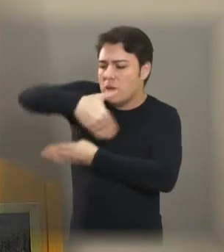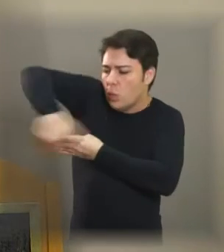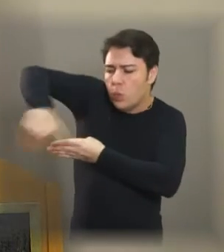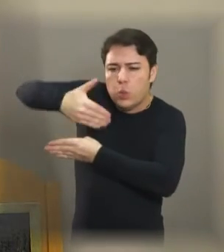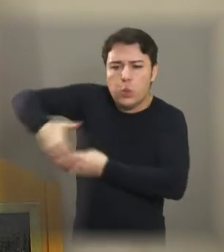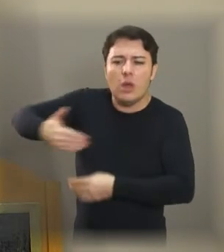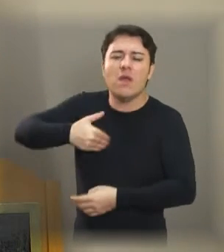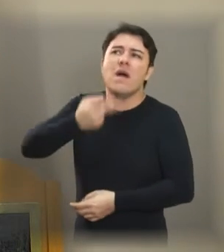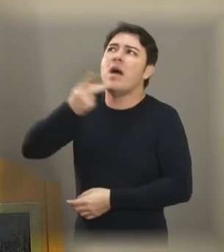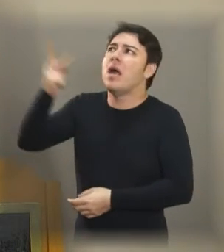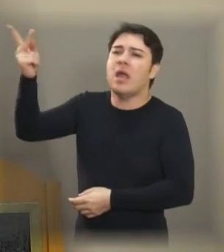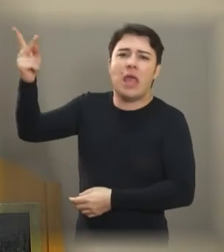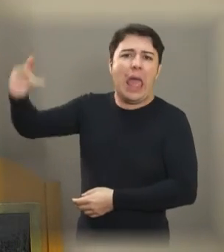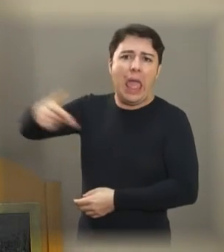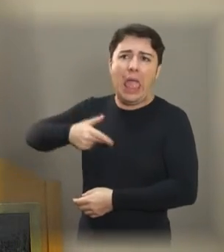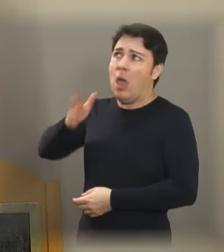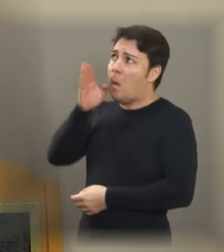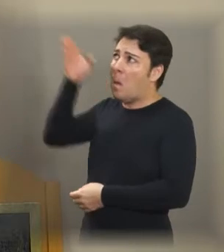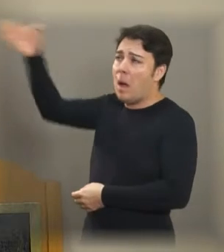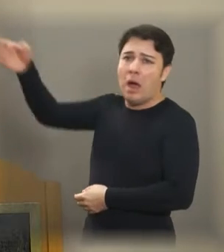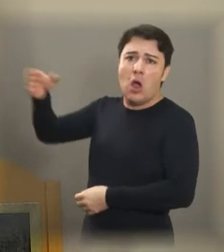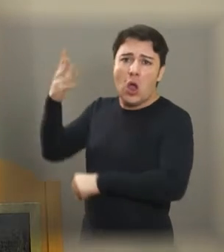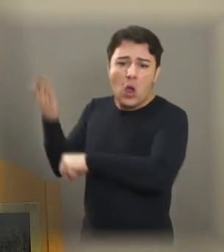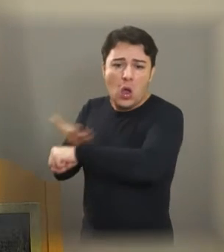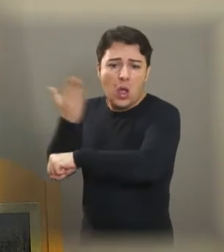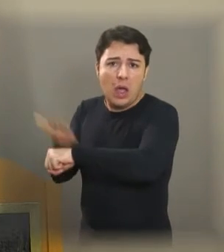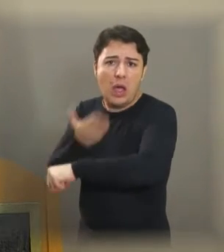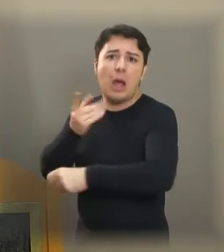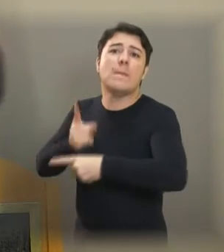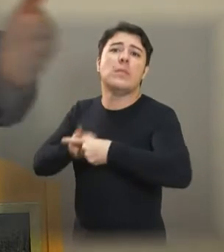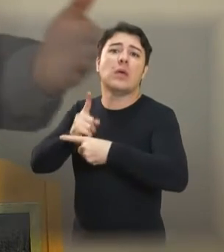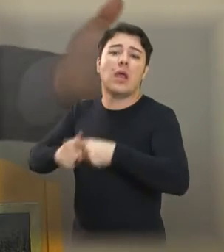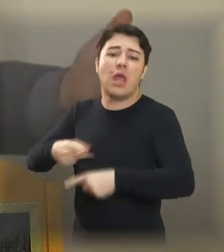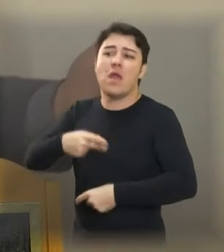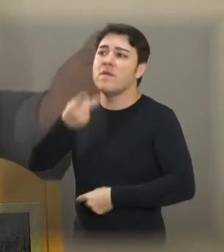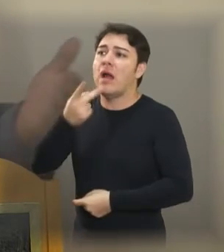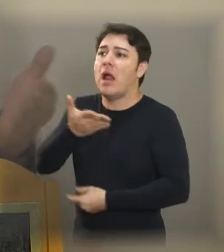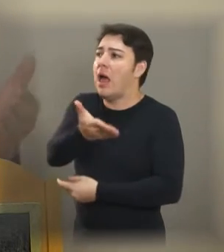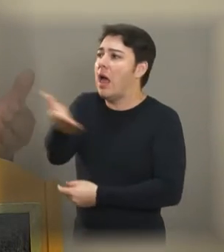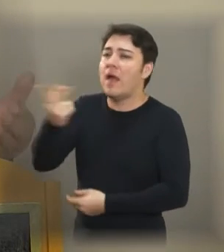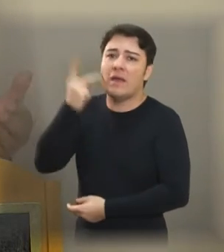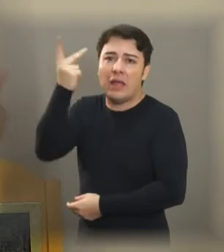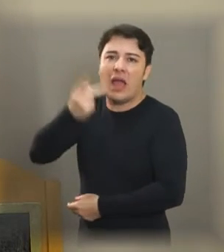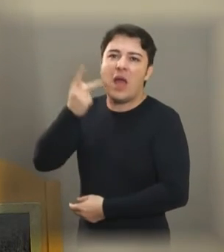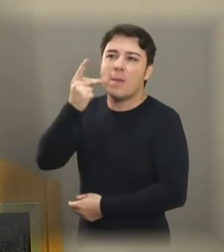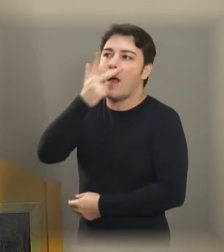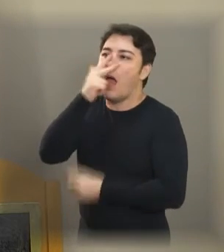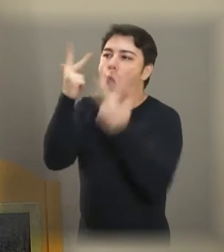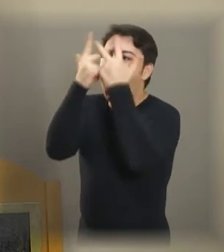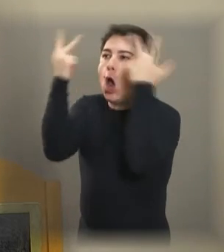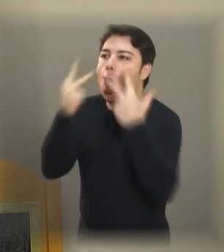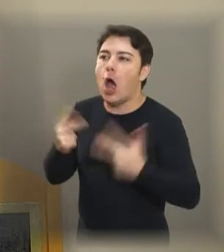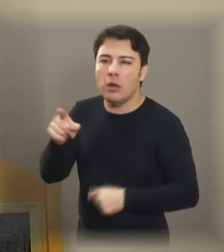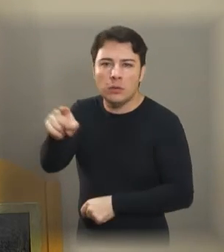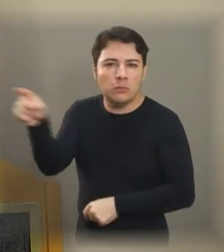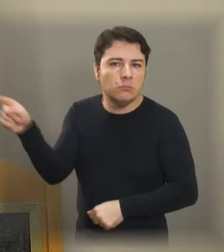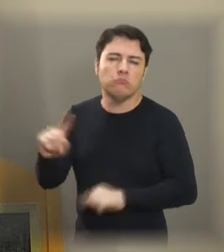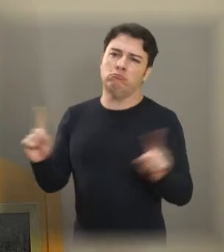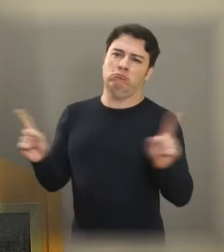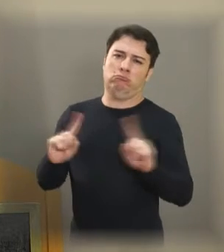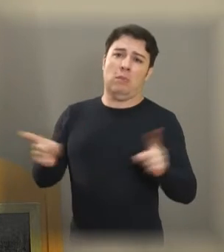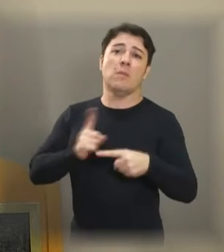falei um dia, eu só não fui lá cortar esse mato, porque eu não queria colocar vossas excelências em maus lençóis, porque aí a população